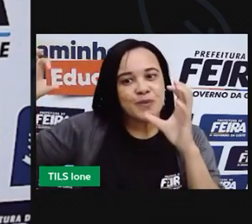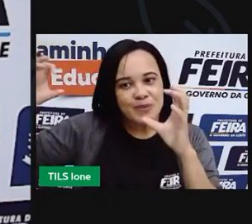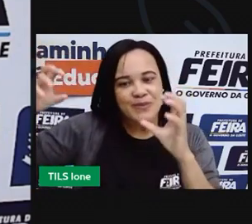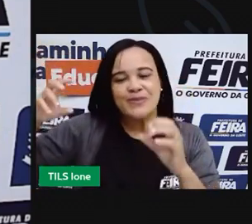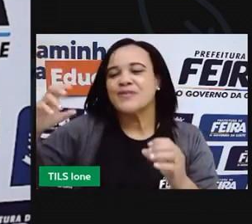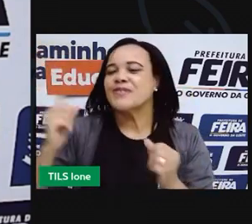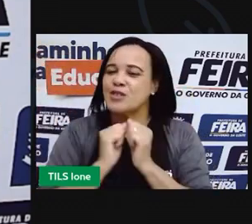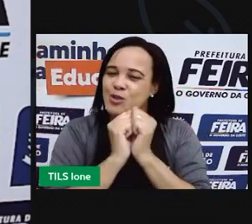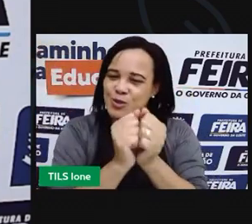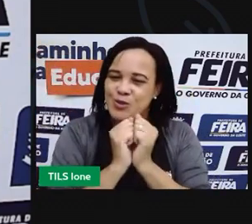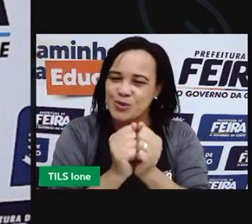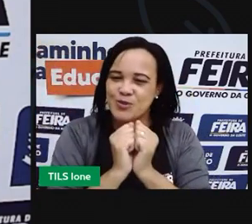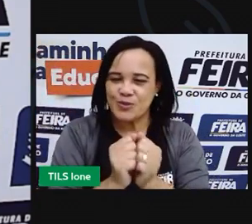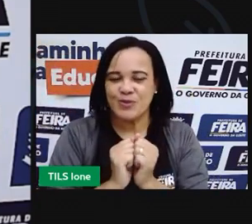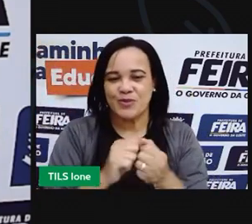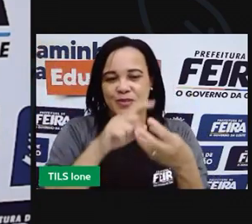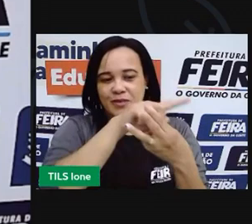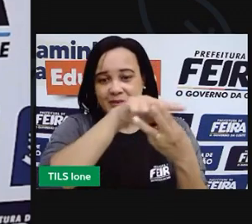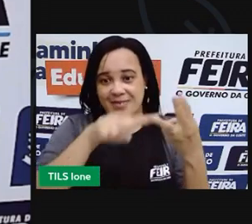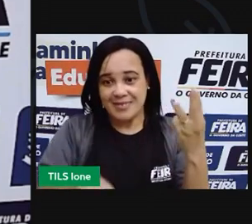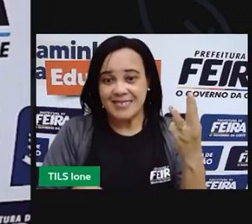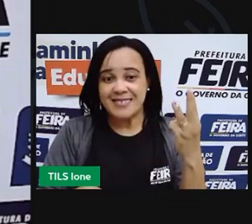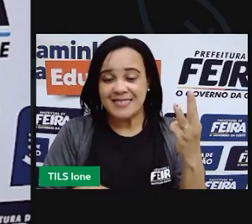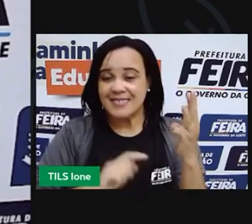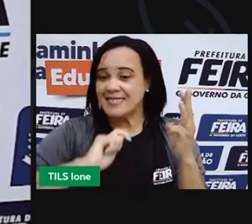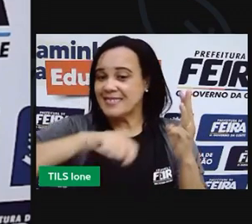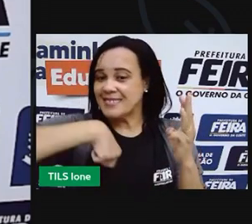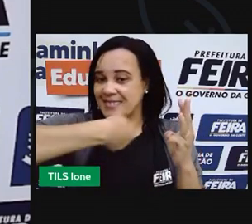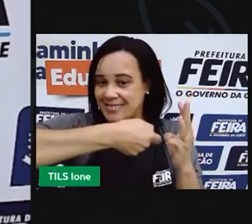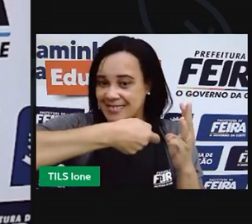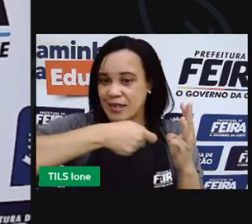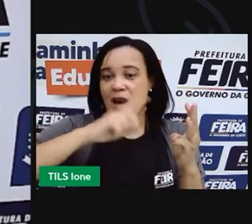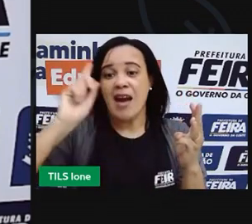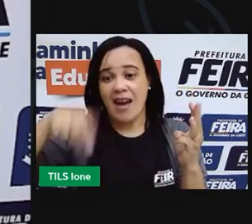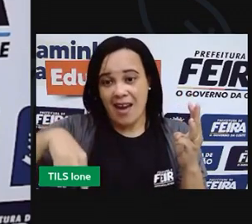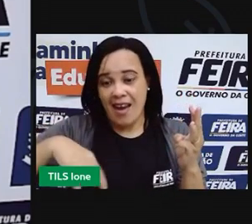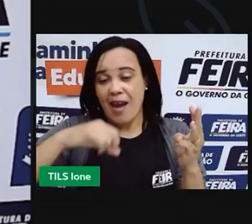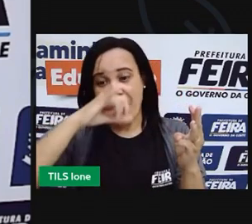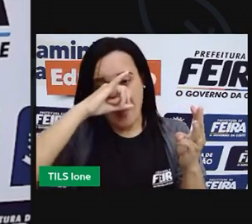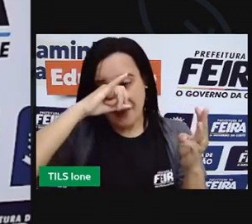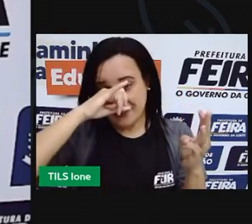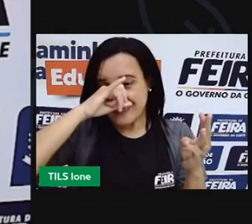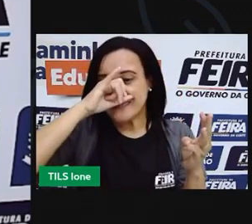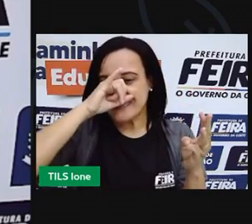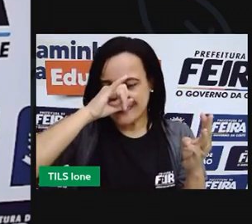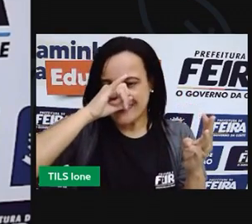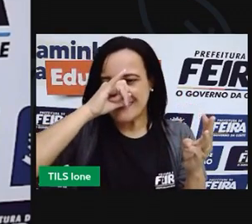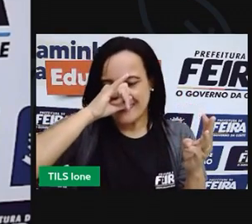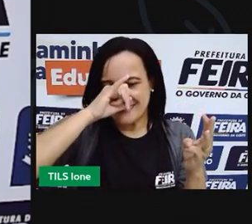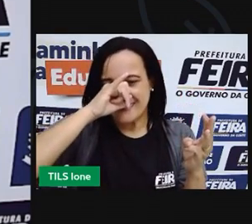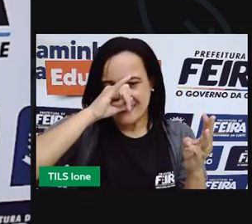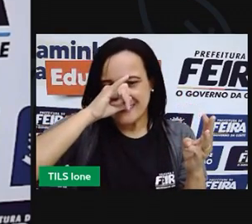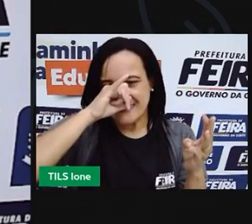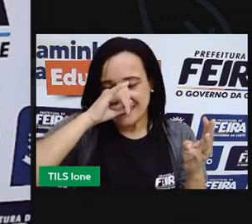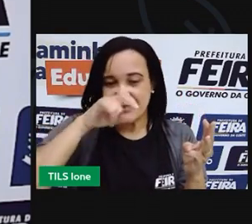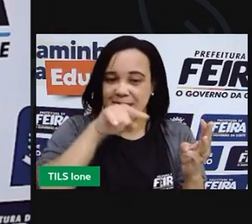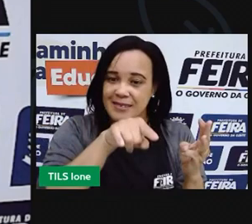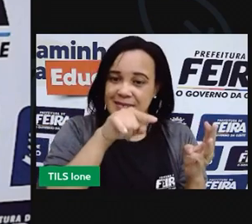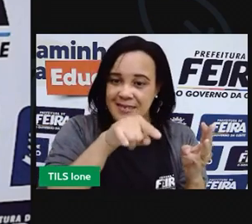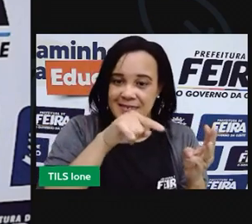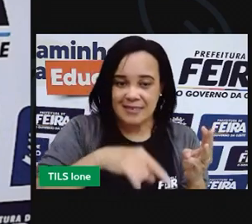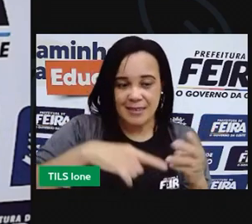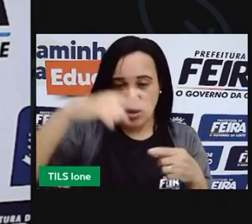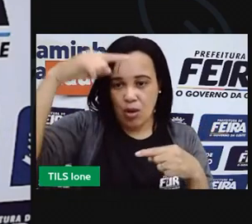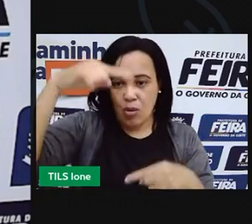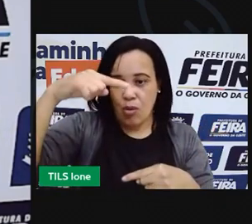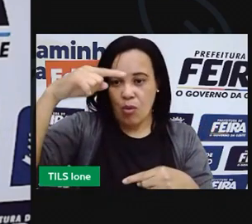Os três rolos representam os três porquinhos. Aqui representa o lobo